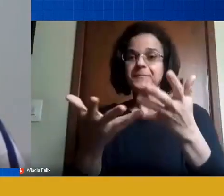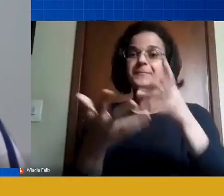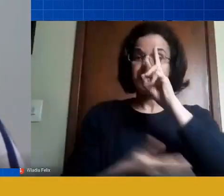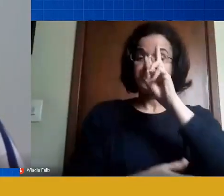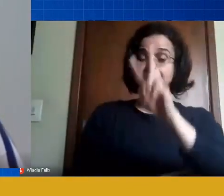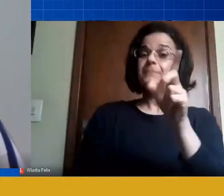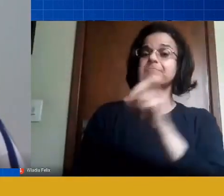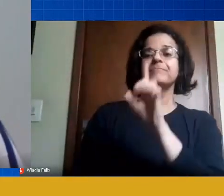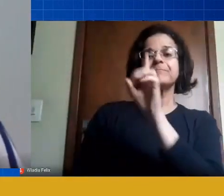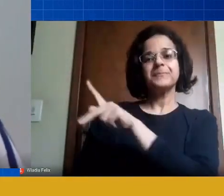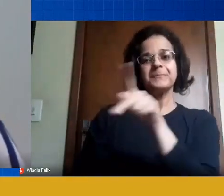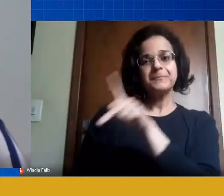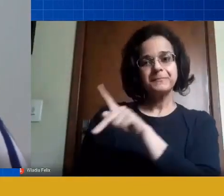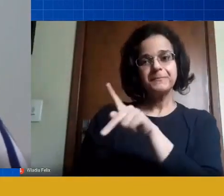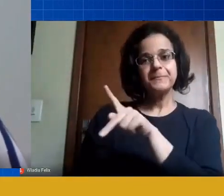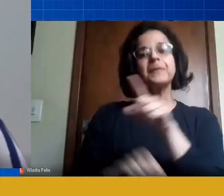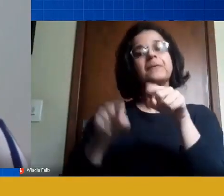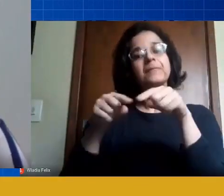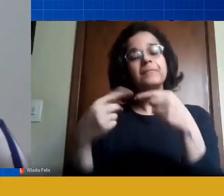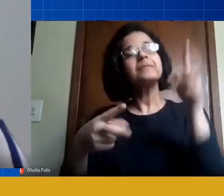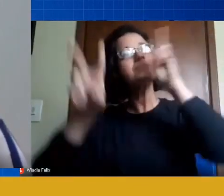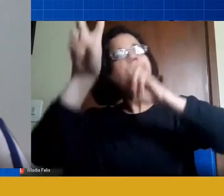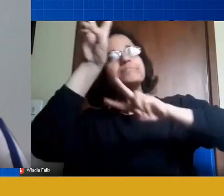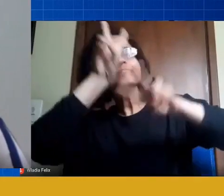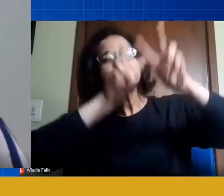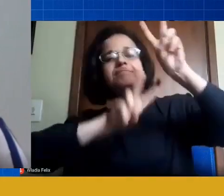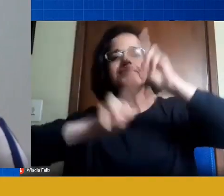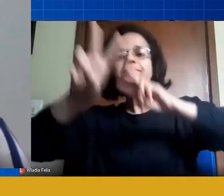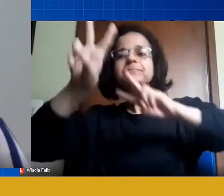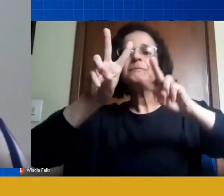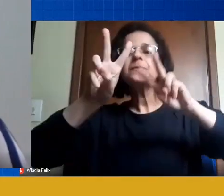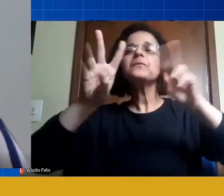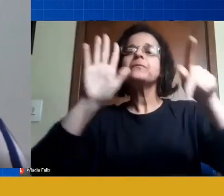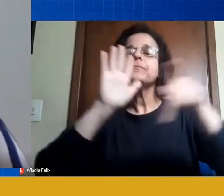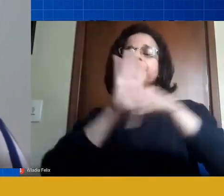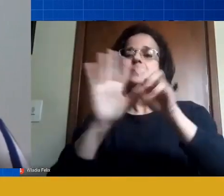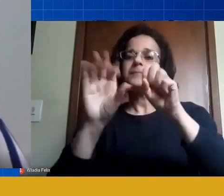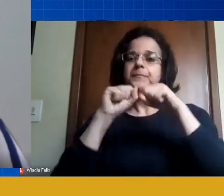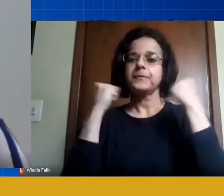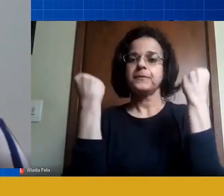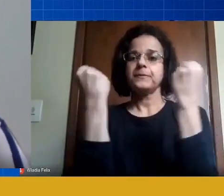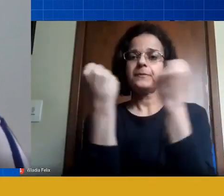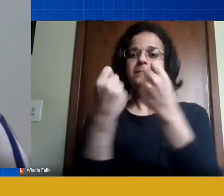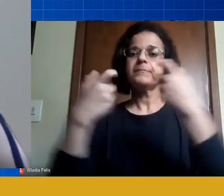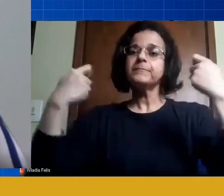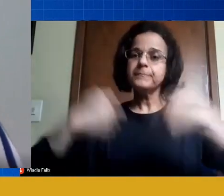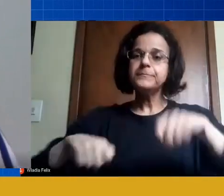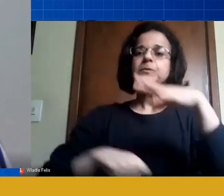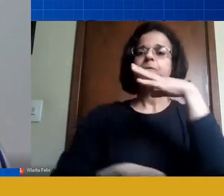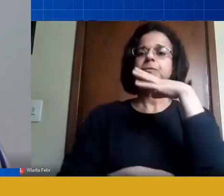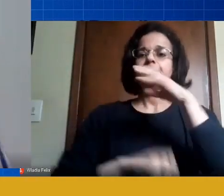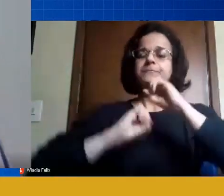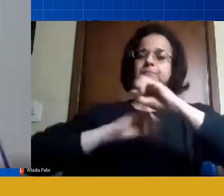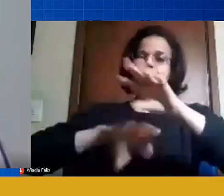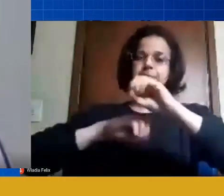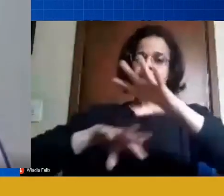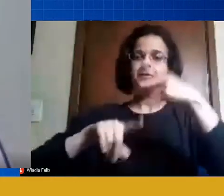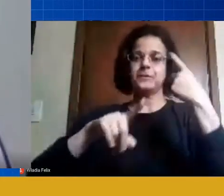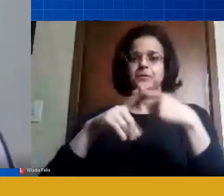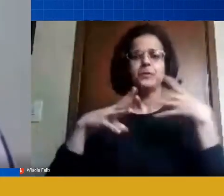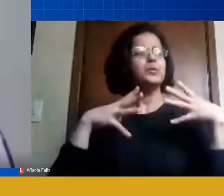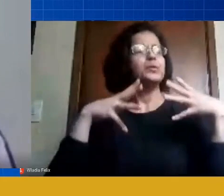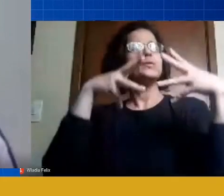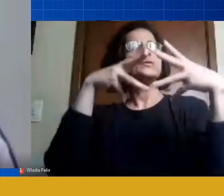professores mas também de estar tendo esse olhar enquanto sociedade a gente precisa conhecer da educação porque todo mundo gosta de falar de